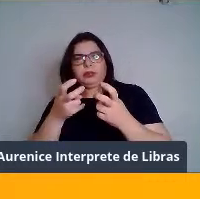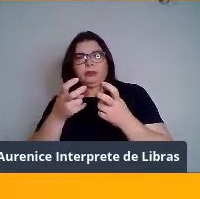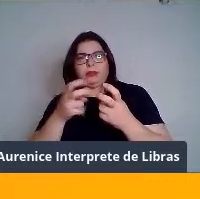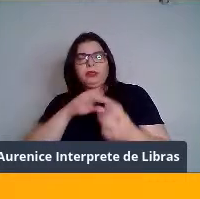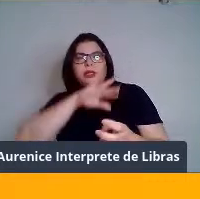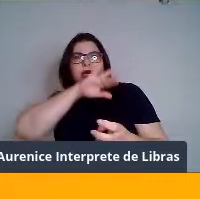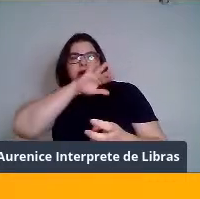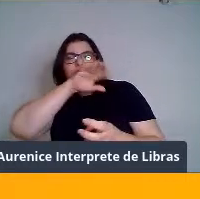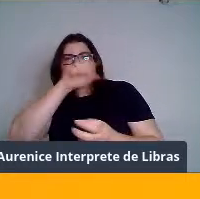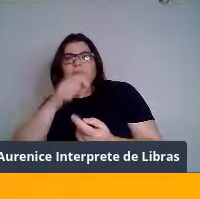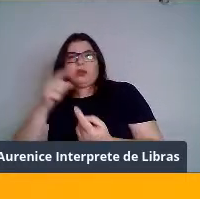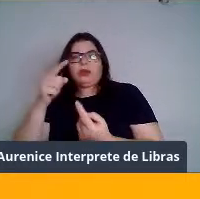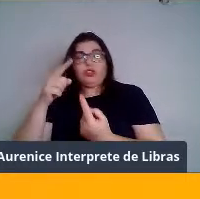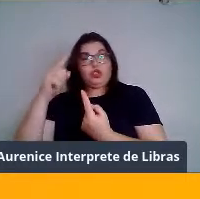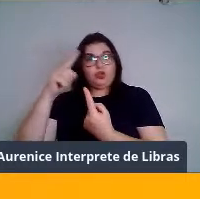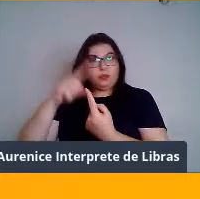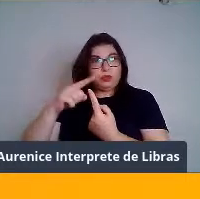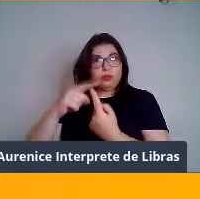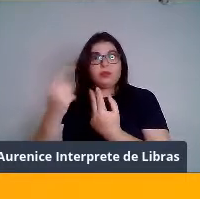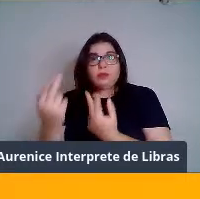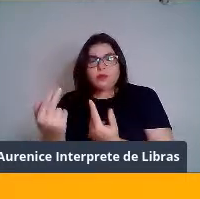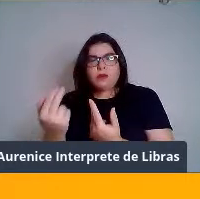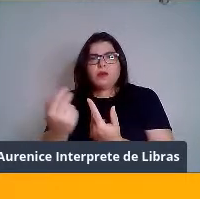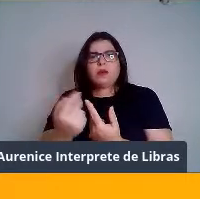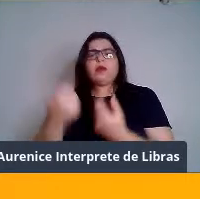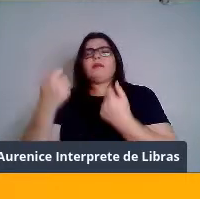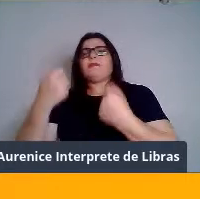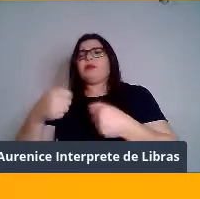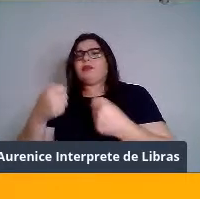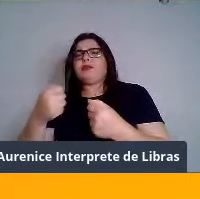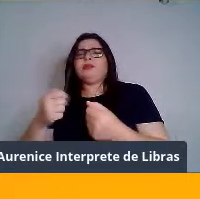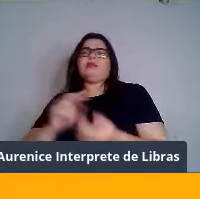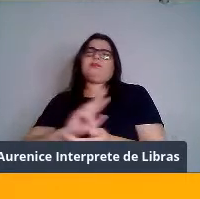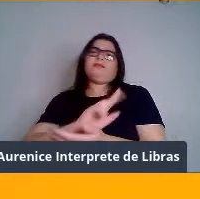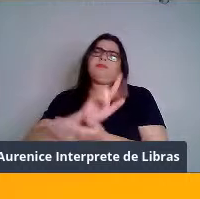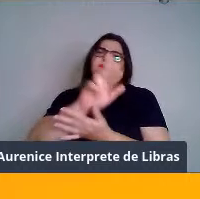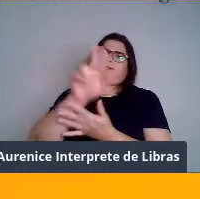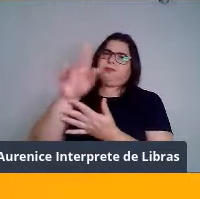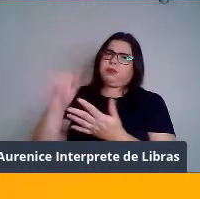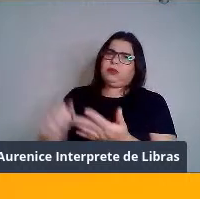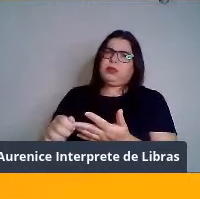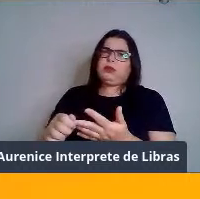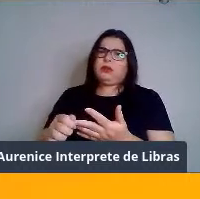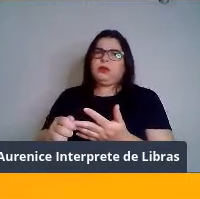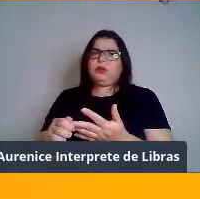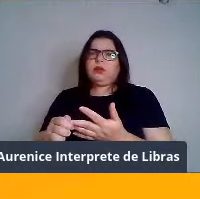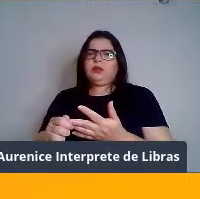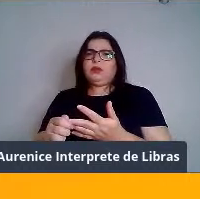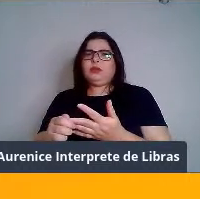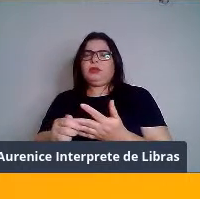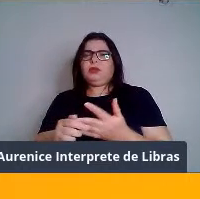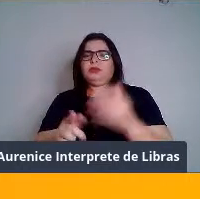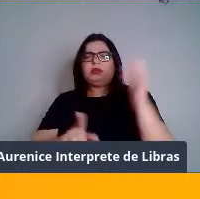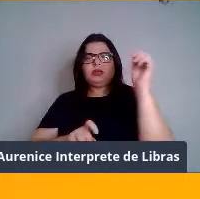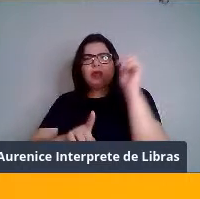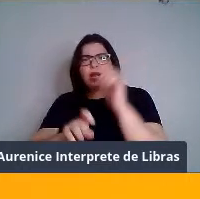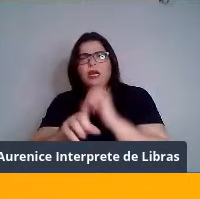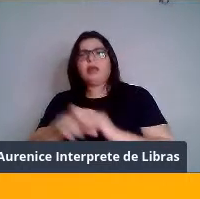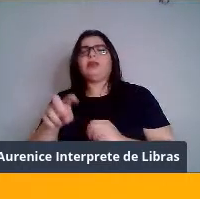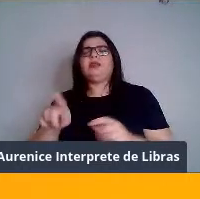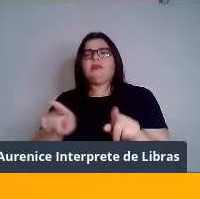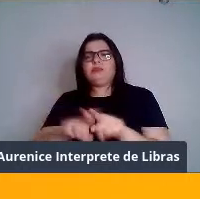mandar mensagens, é preciso diversos mecanismos. E os Esquamata, lagartos e serpentes, usam principalmente